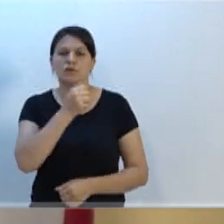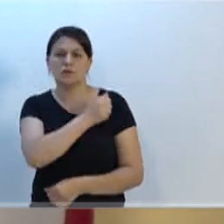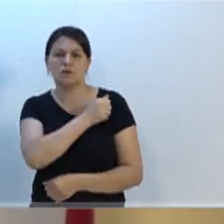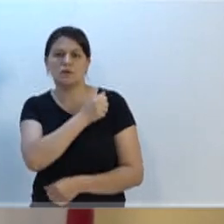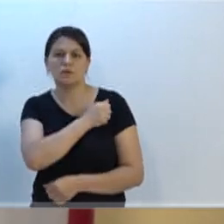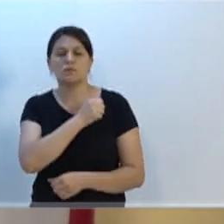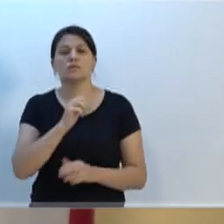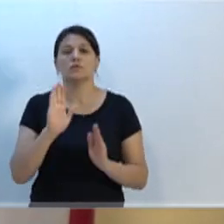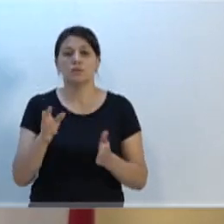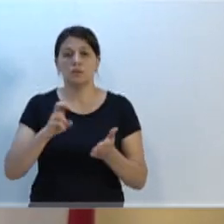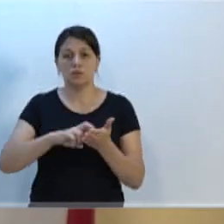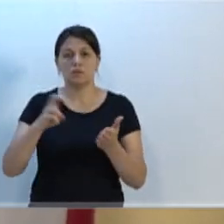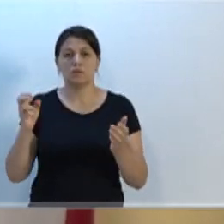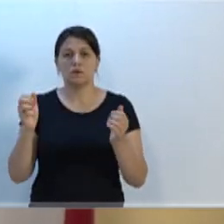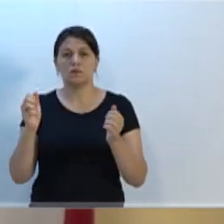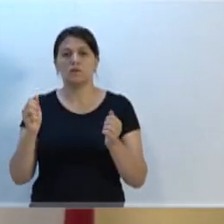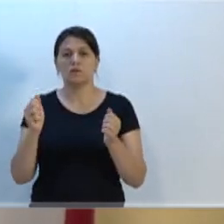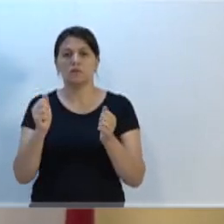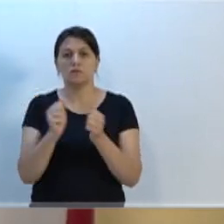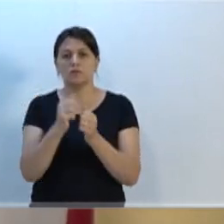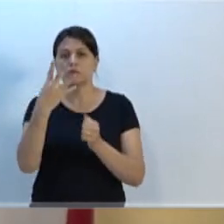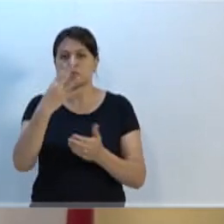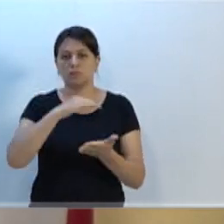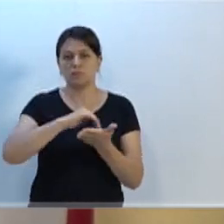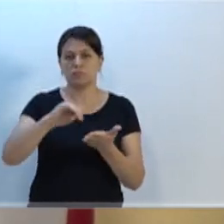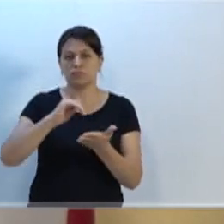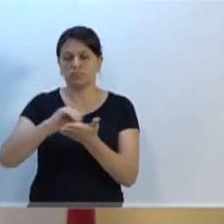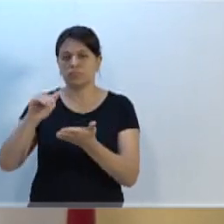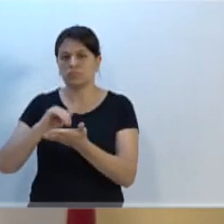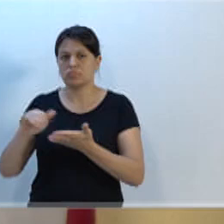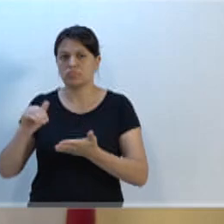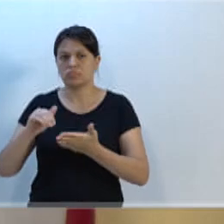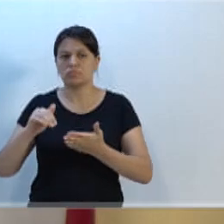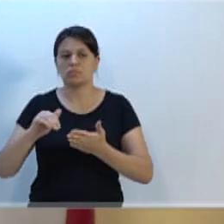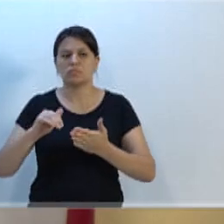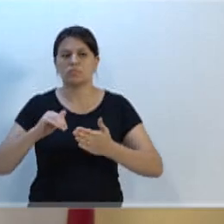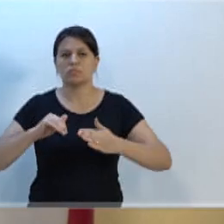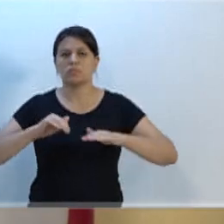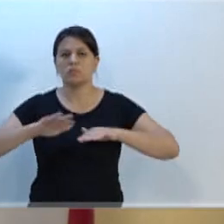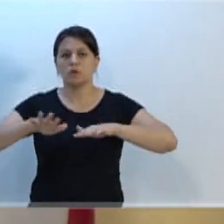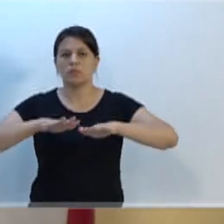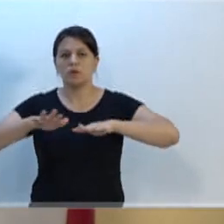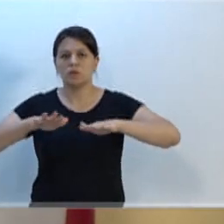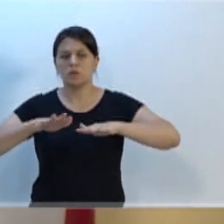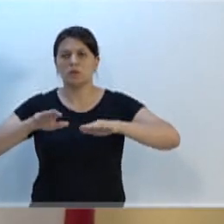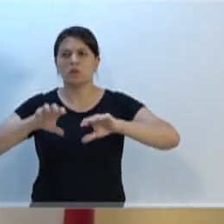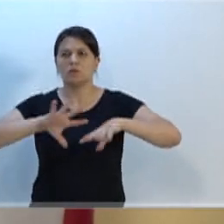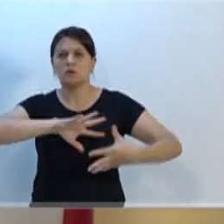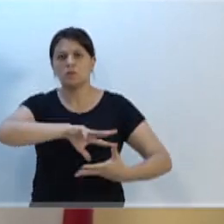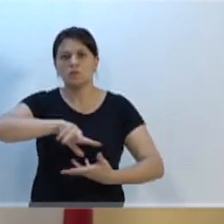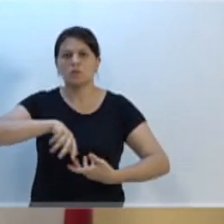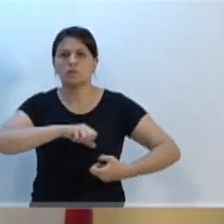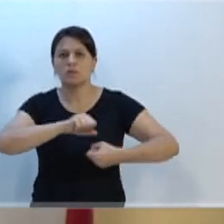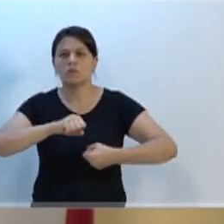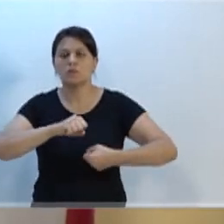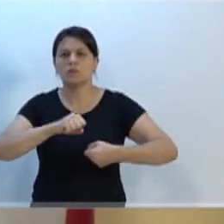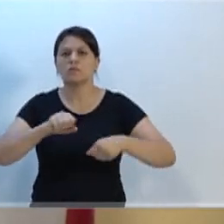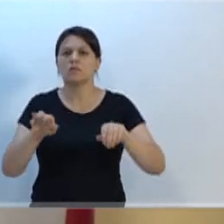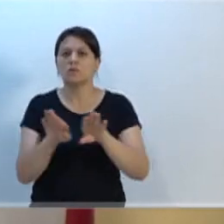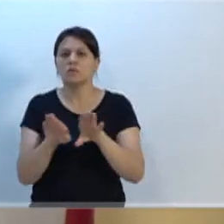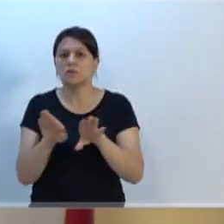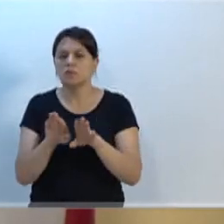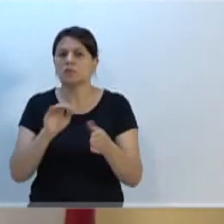tivemos nesta manhã, junto com quatro secretarias, mobilidade sustentável, projetos especiais, Paulo França, secretário de Trânsito